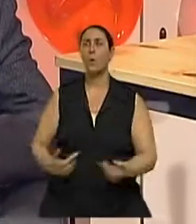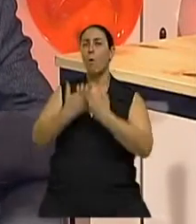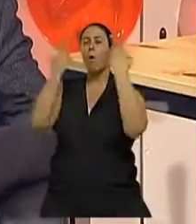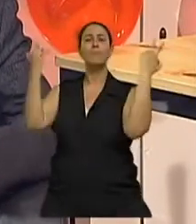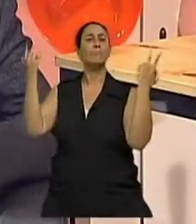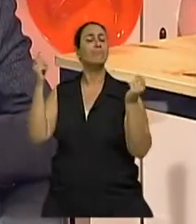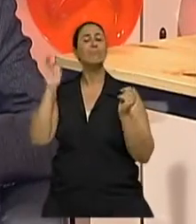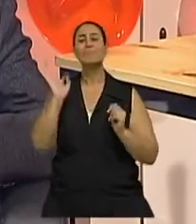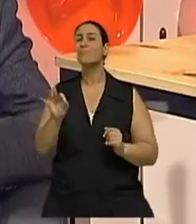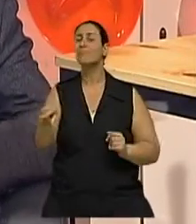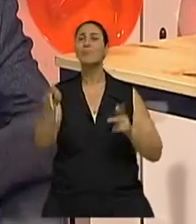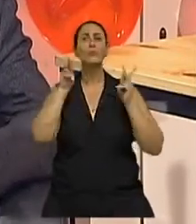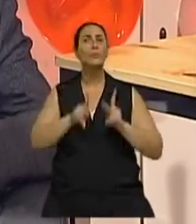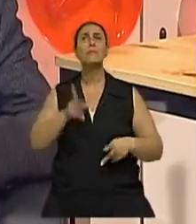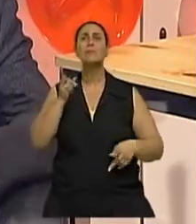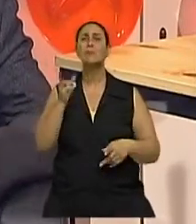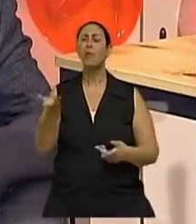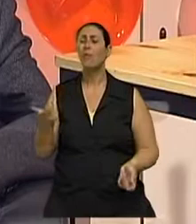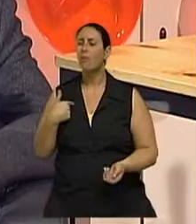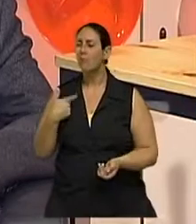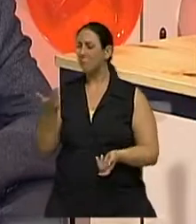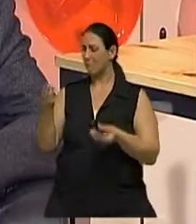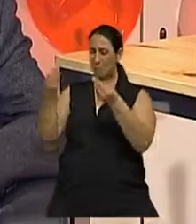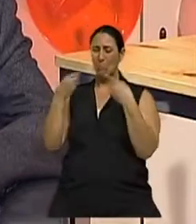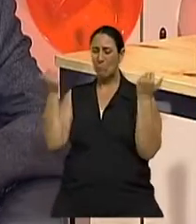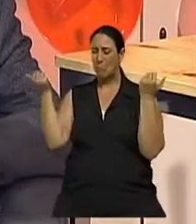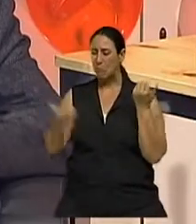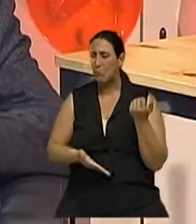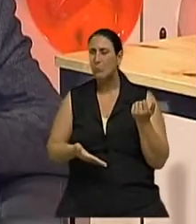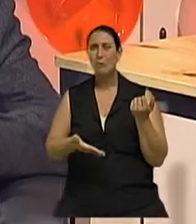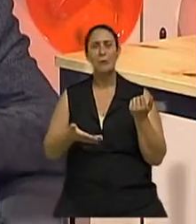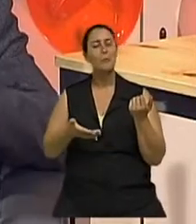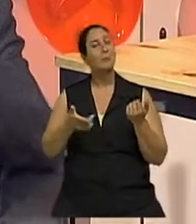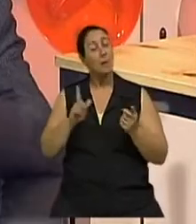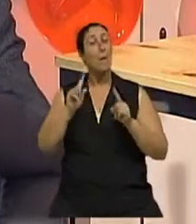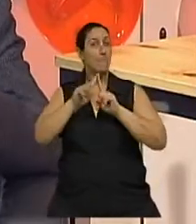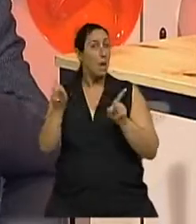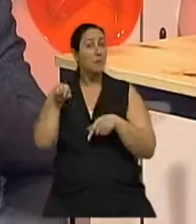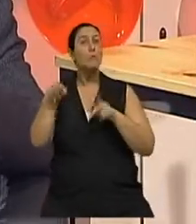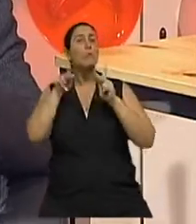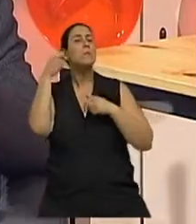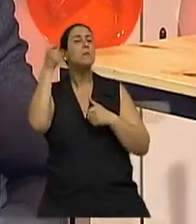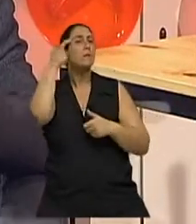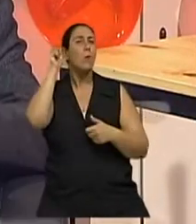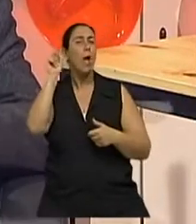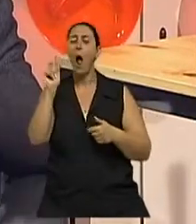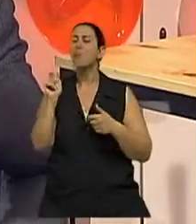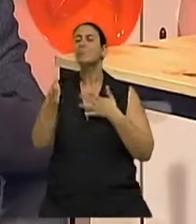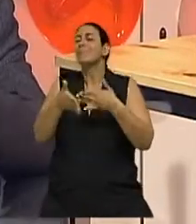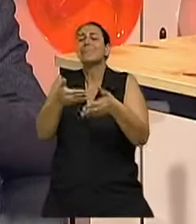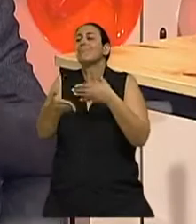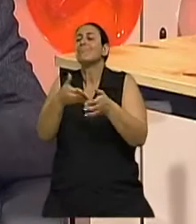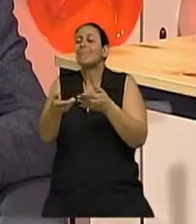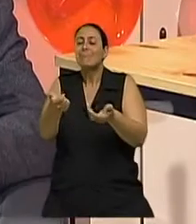vai estar sempre insatisfeita, enfim, Mas se ela se contenta com menos, vamos dizer assim, Ela aproxima a